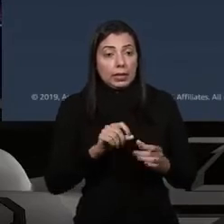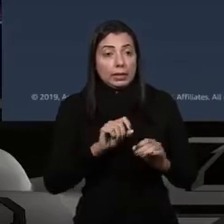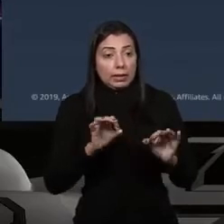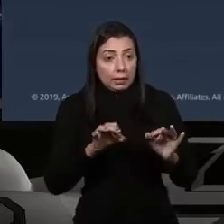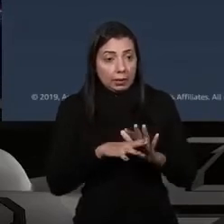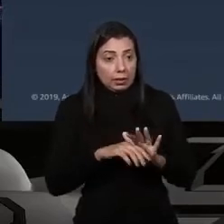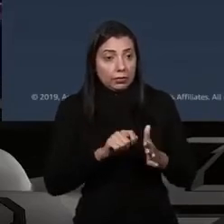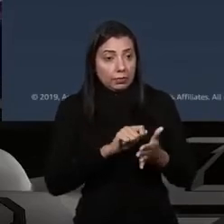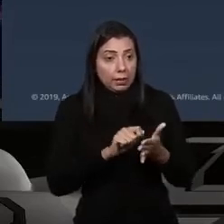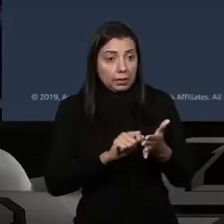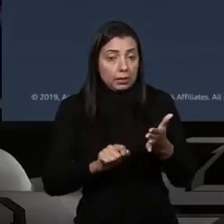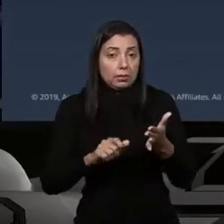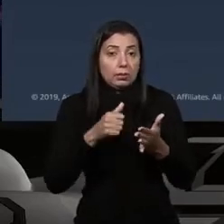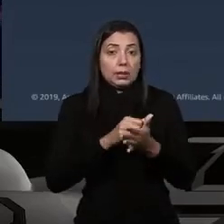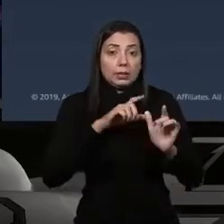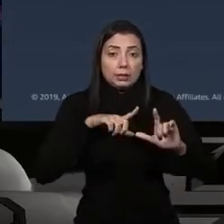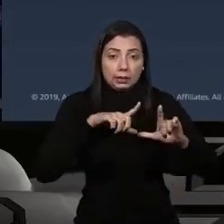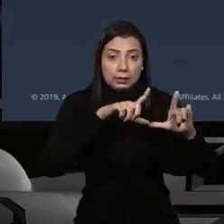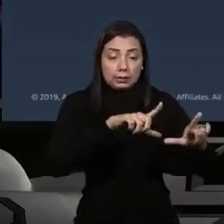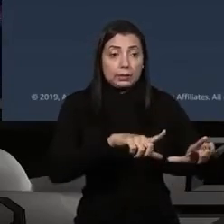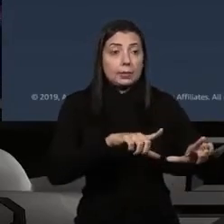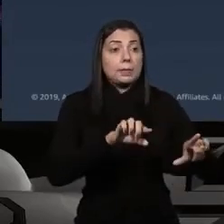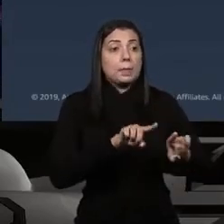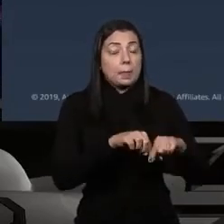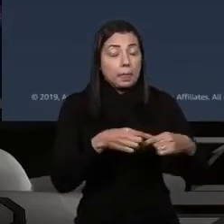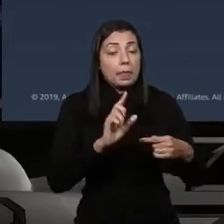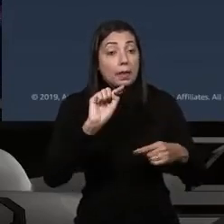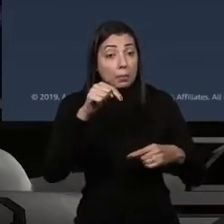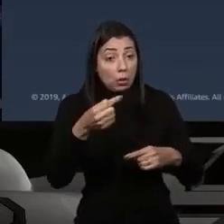forma rápida e simples, vou falar um pouquinho mais na frente,